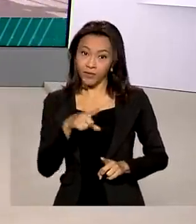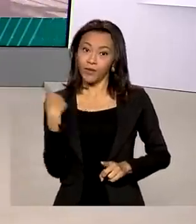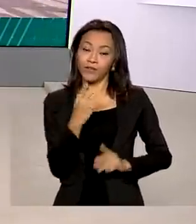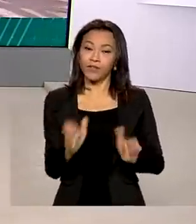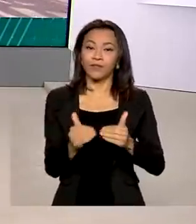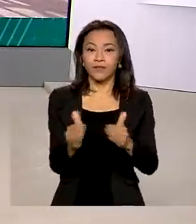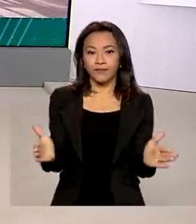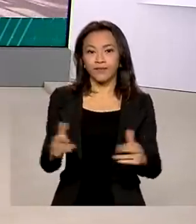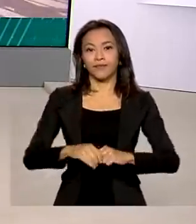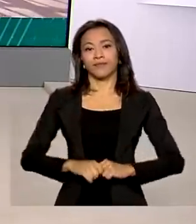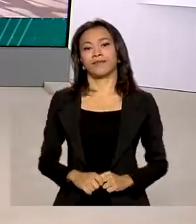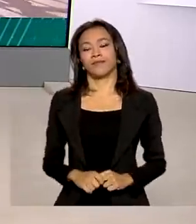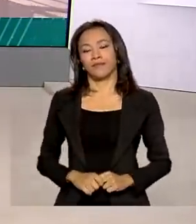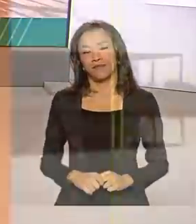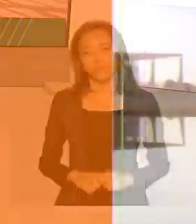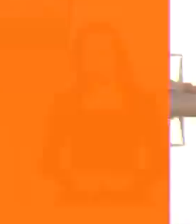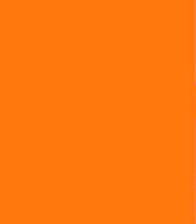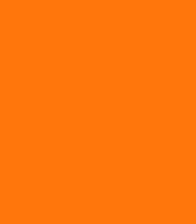já está no ar.